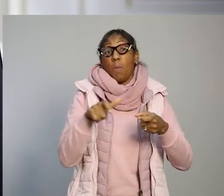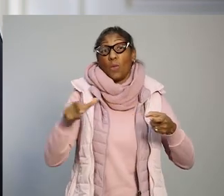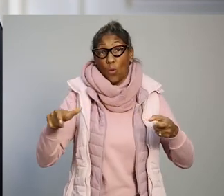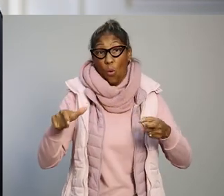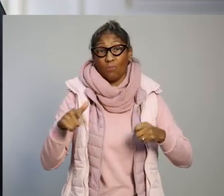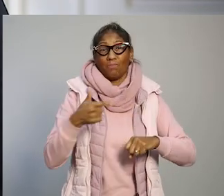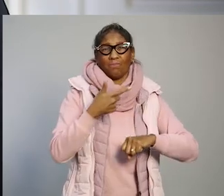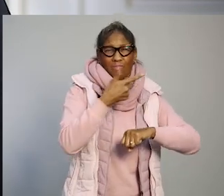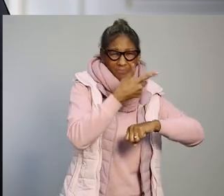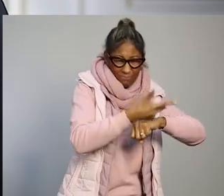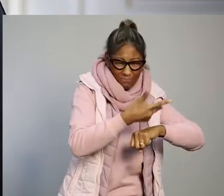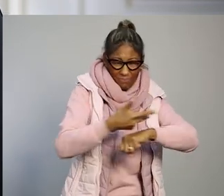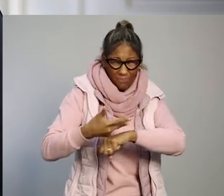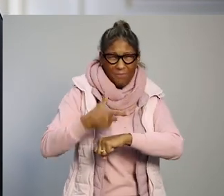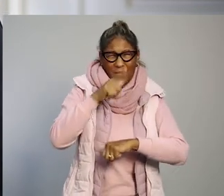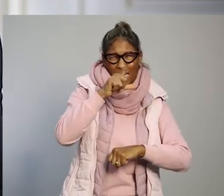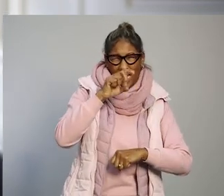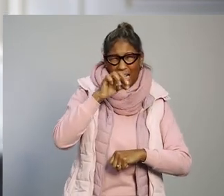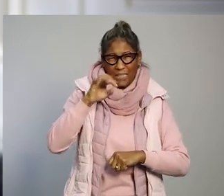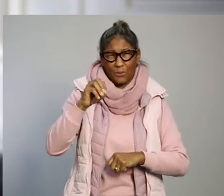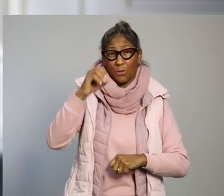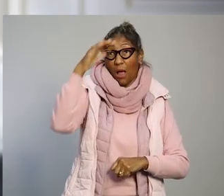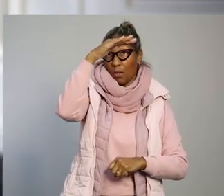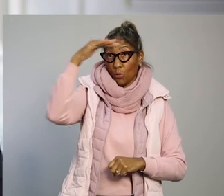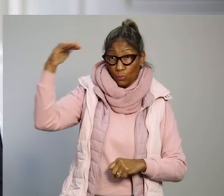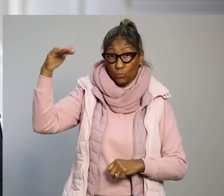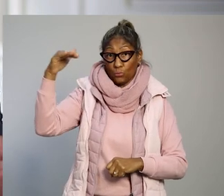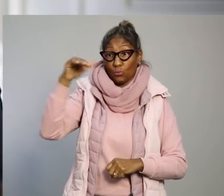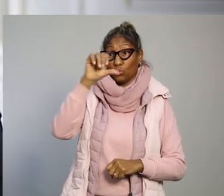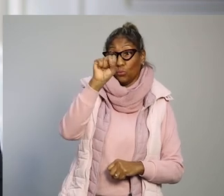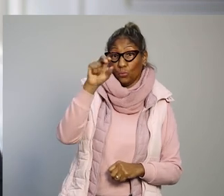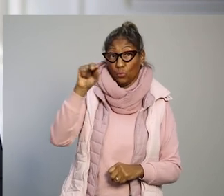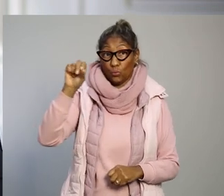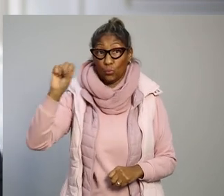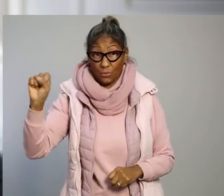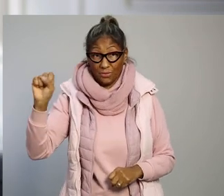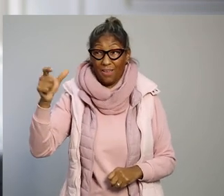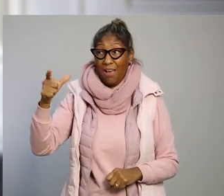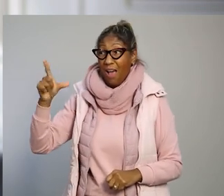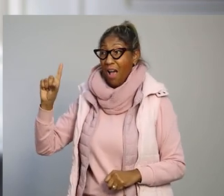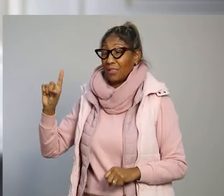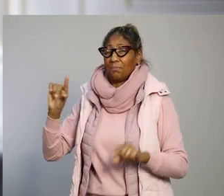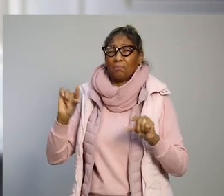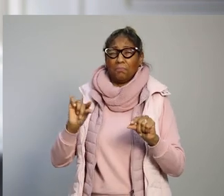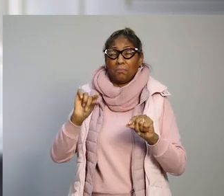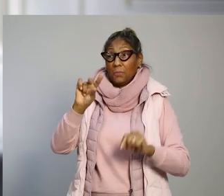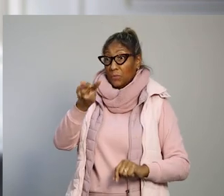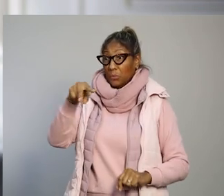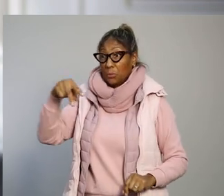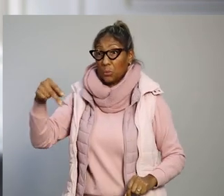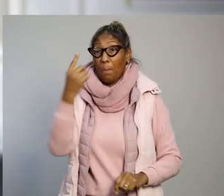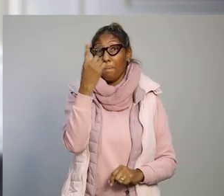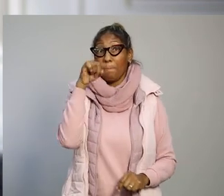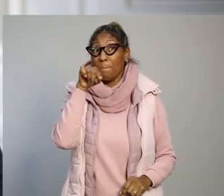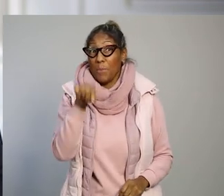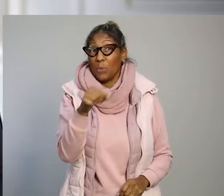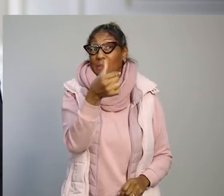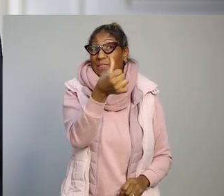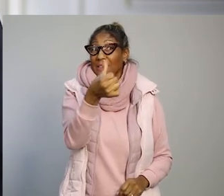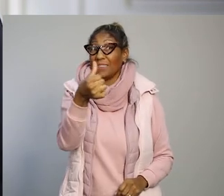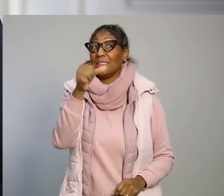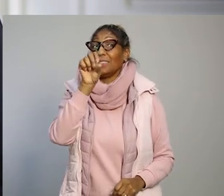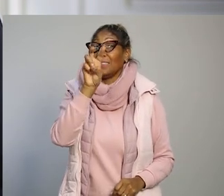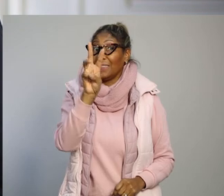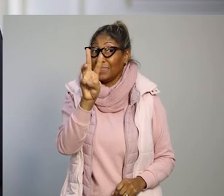o número de leitos de UTI SUS adulto, de 933 leitos antes da pandemia para